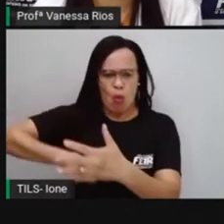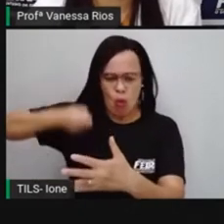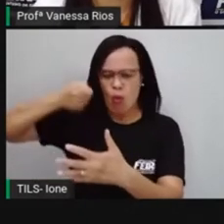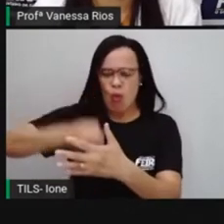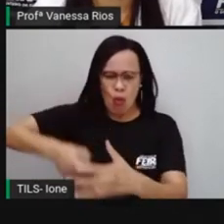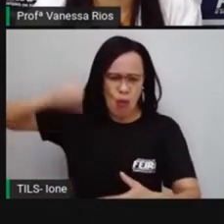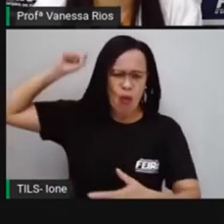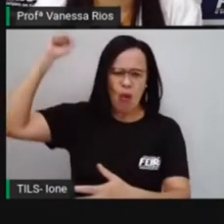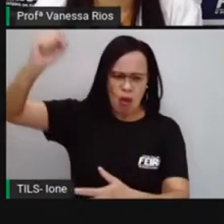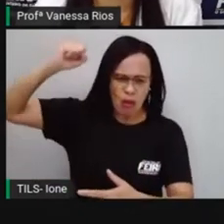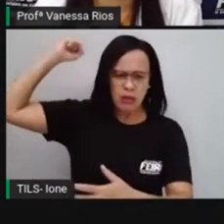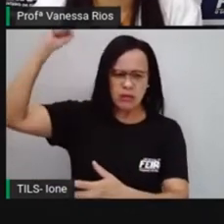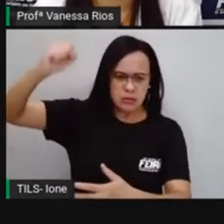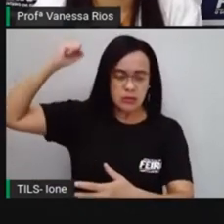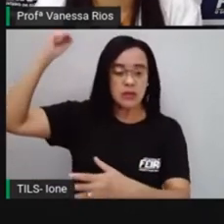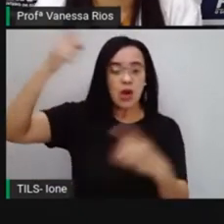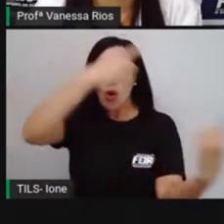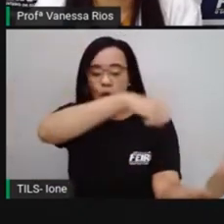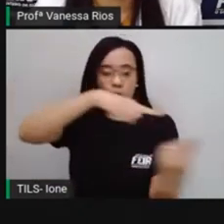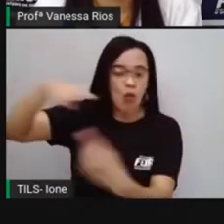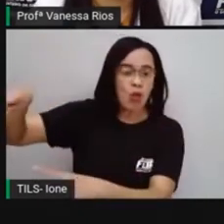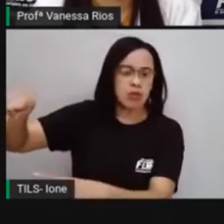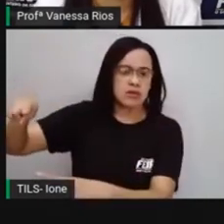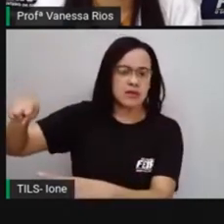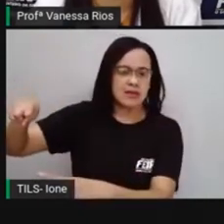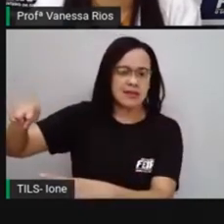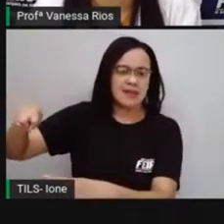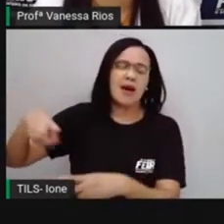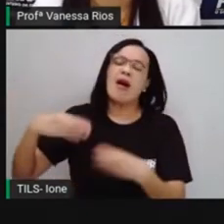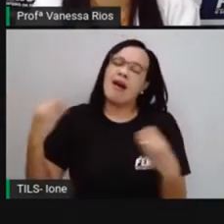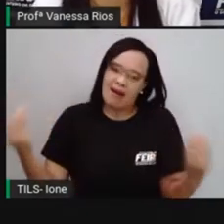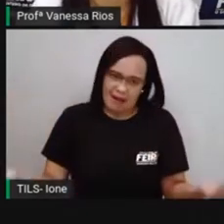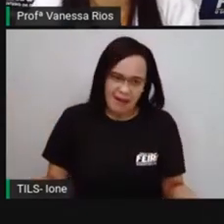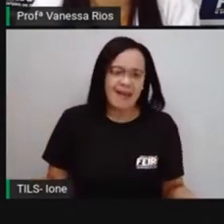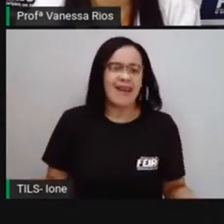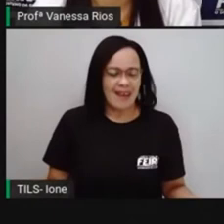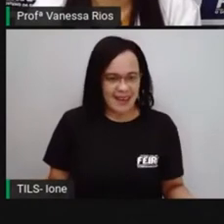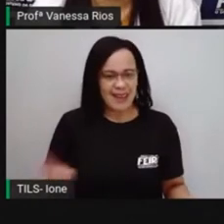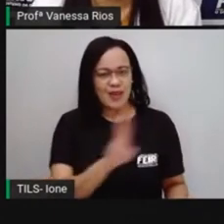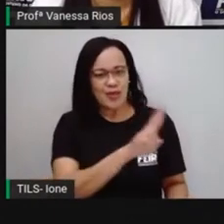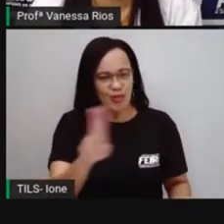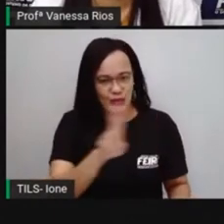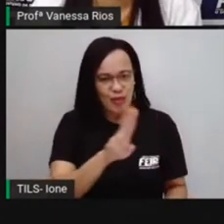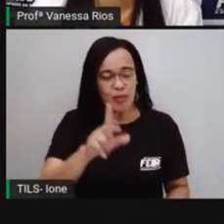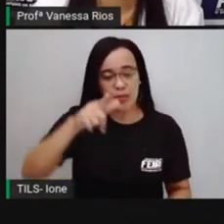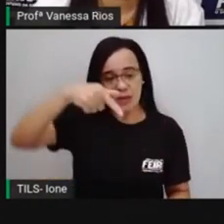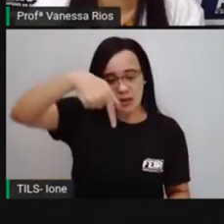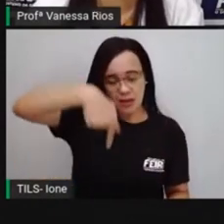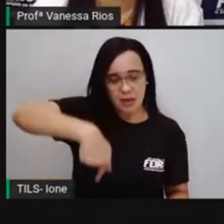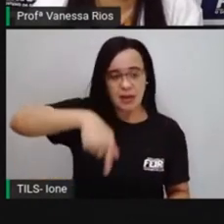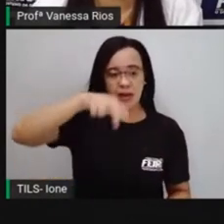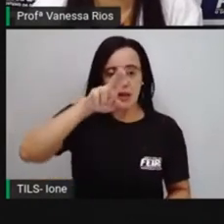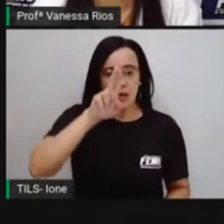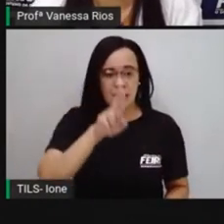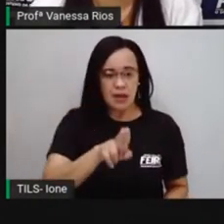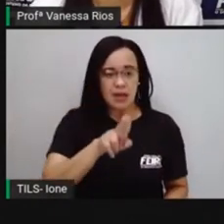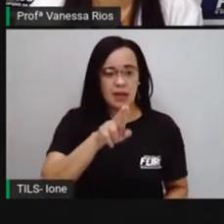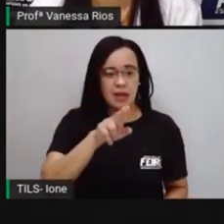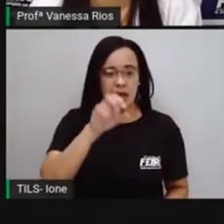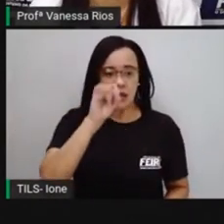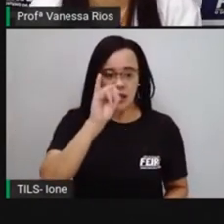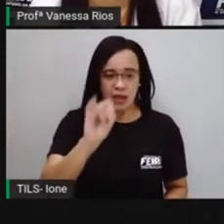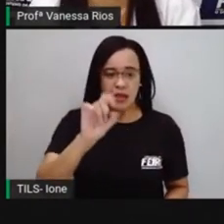situação tão ruim, tão negativa que os escravizados viviam. Então, muitos escravizados,